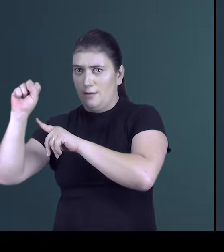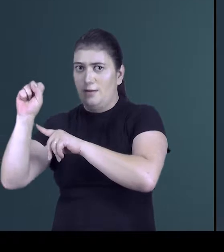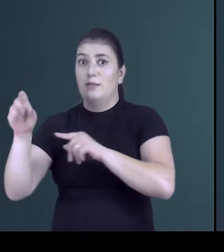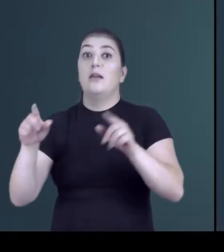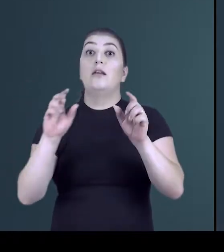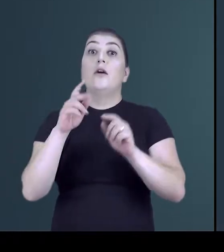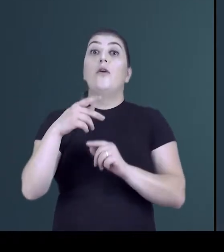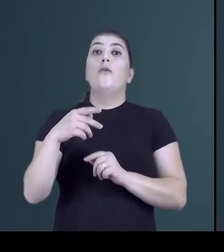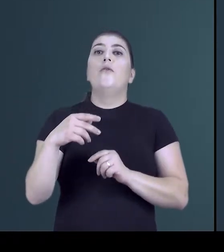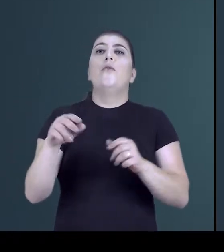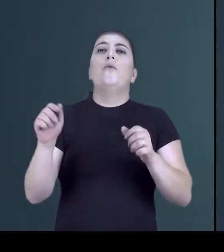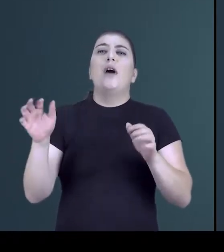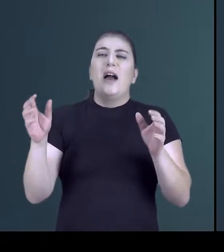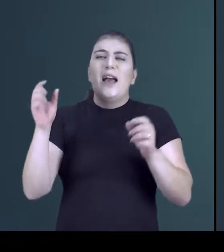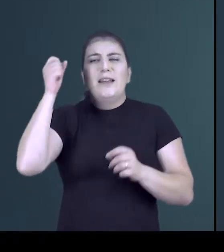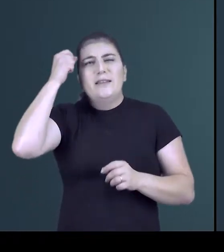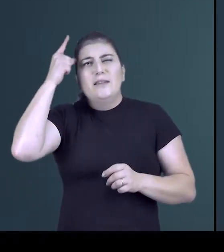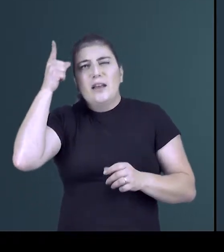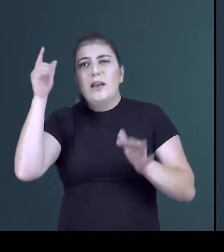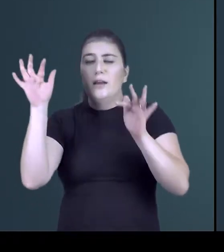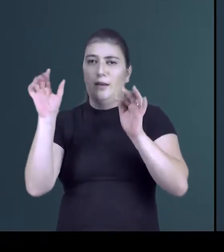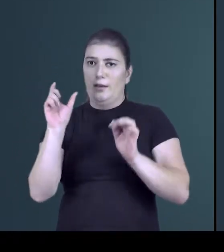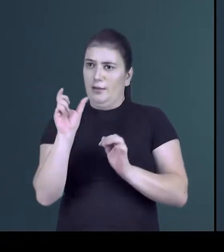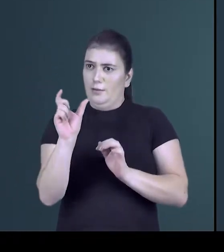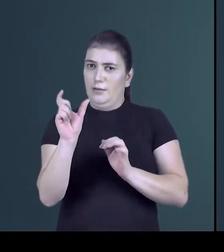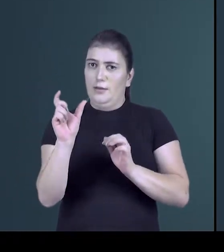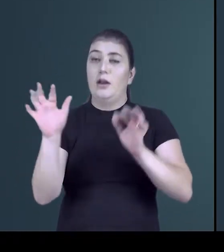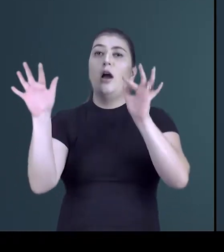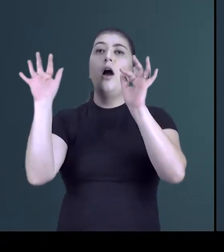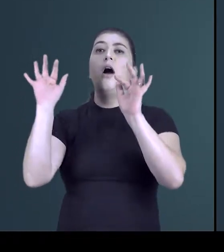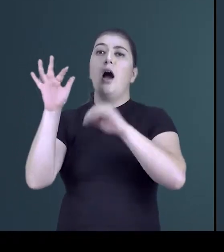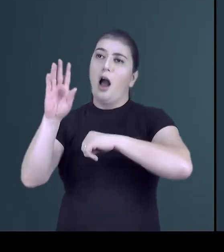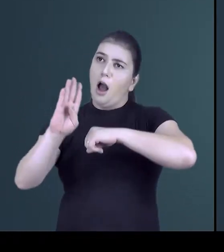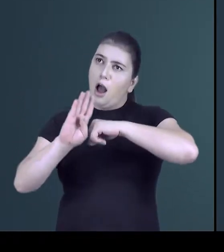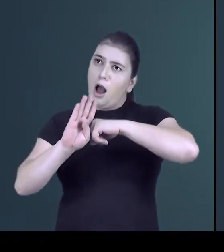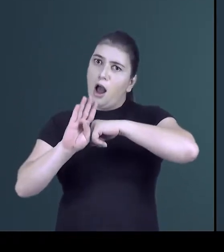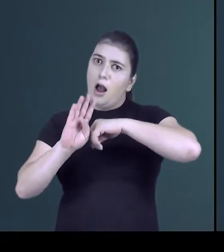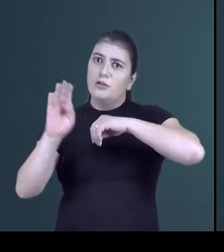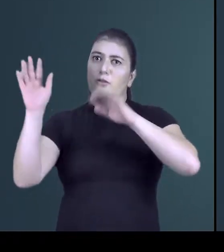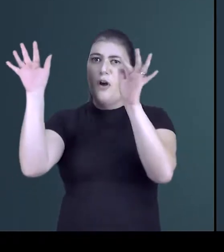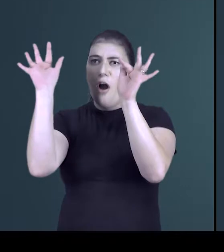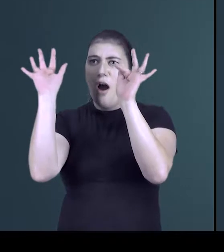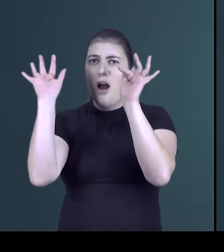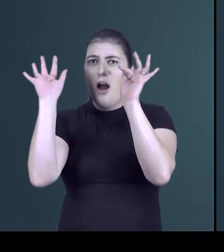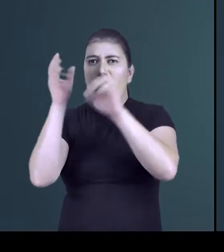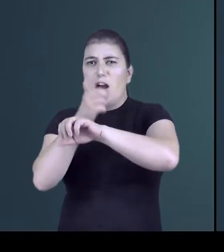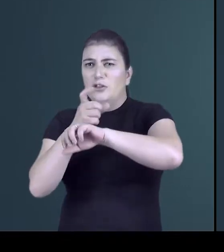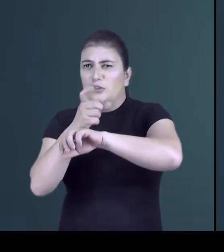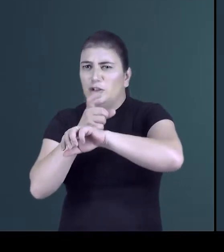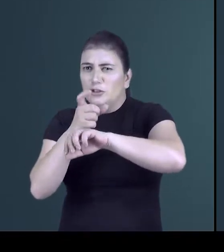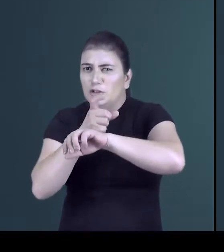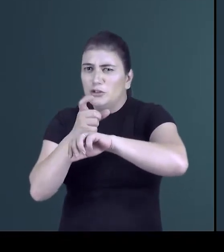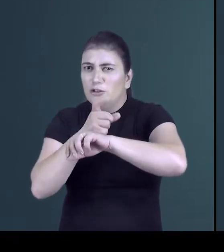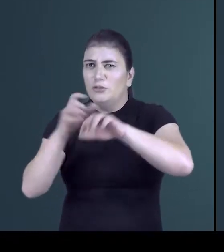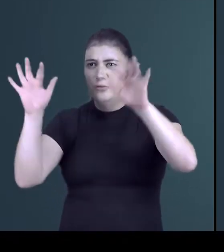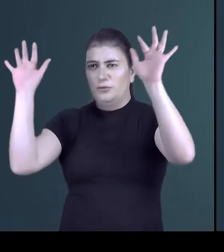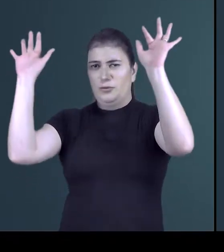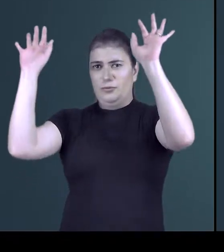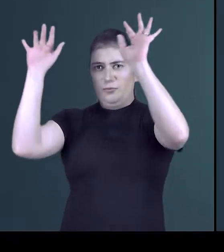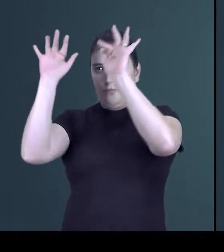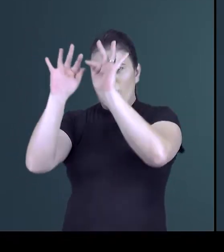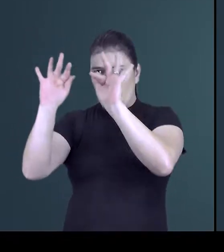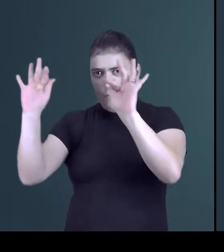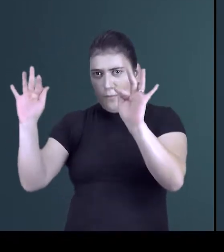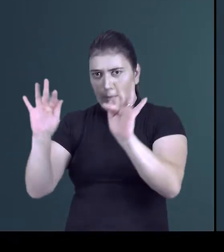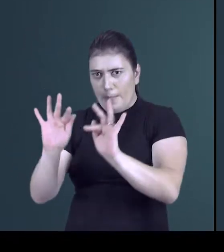ideia do adjetivo feliz. Verificamos os adjetivos, mas como vou classificar essa oração de regência